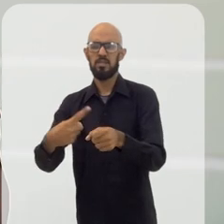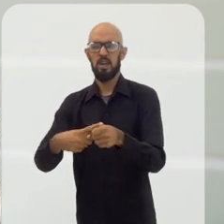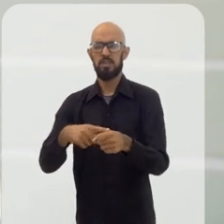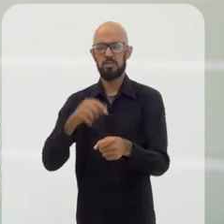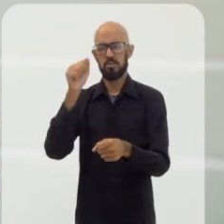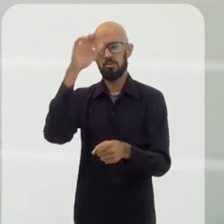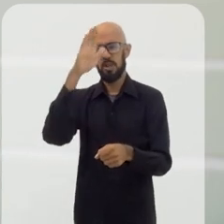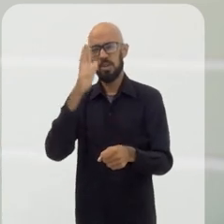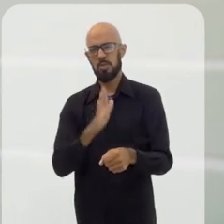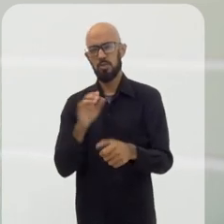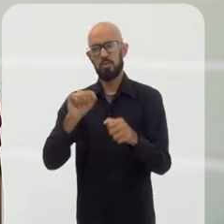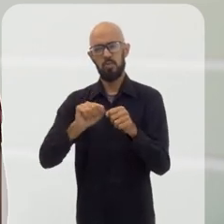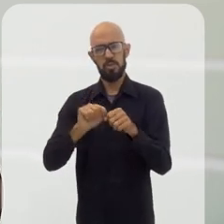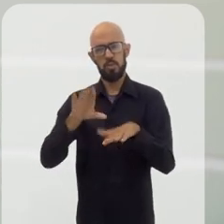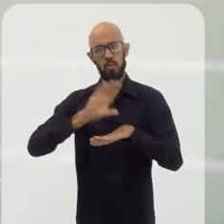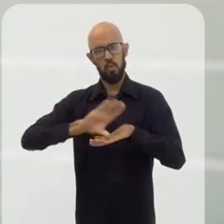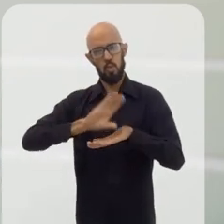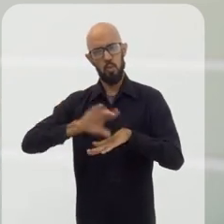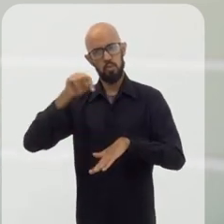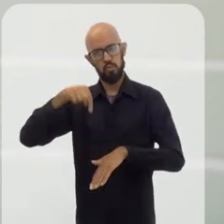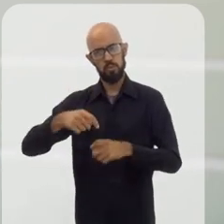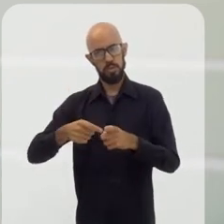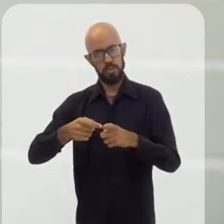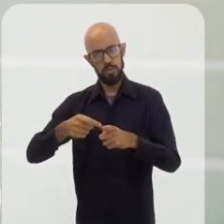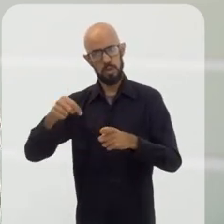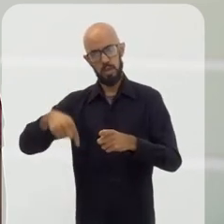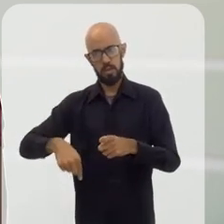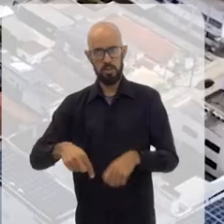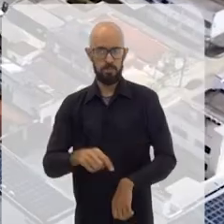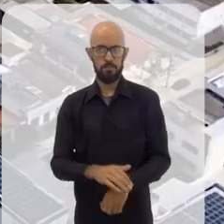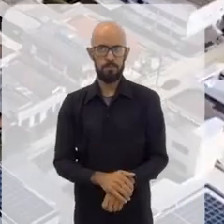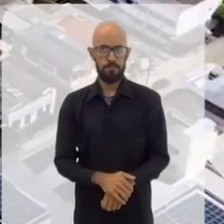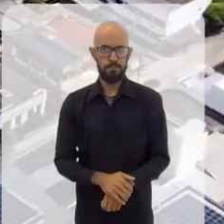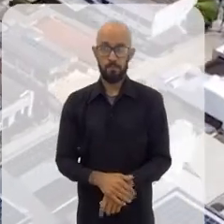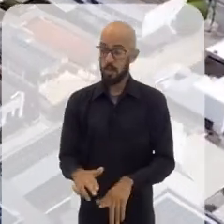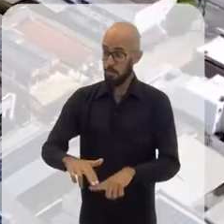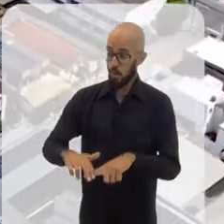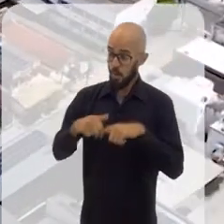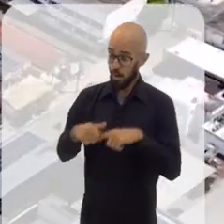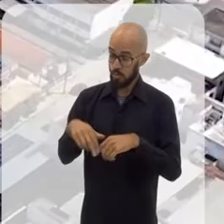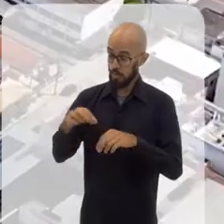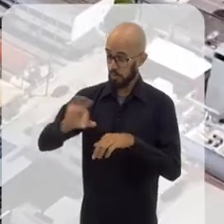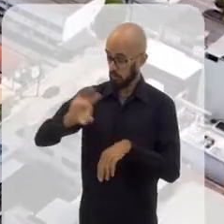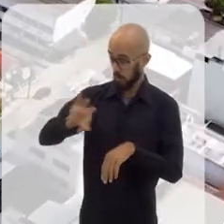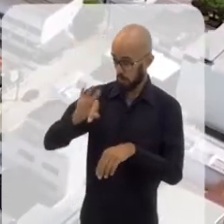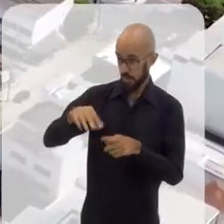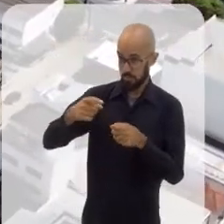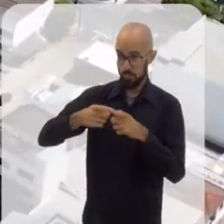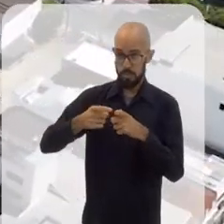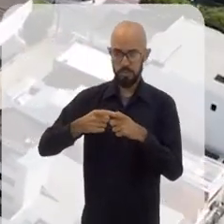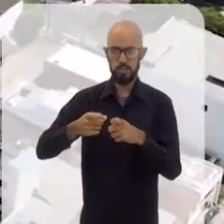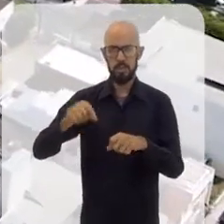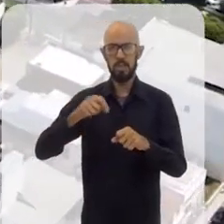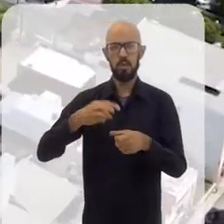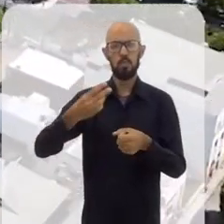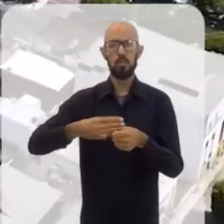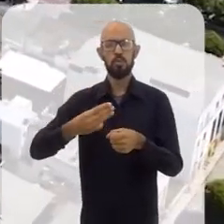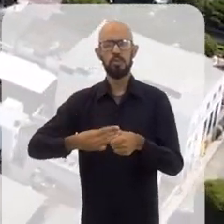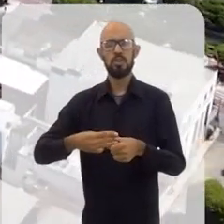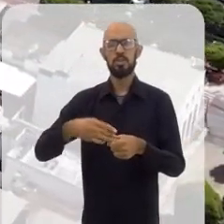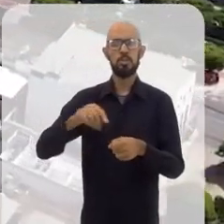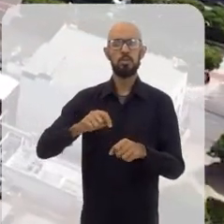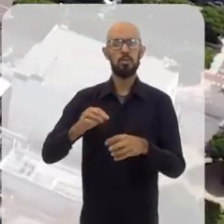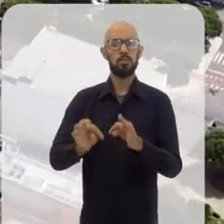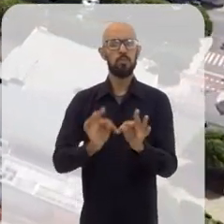de várias regiões do Brasil para fazer o curso de medicina aqui. Também em função das faculdades de medicina, o município é